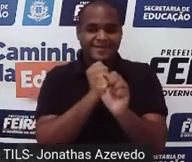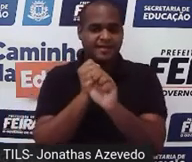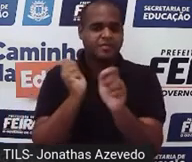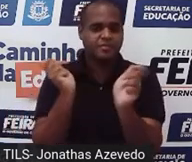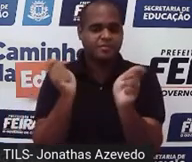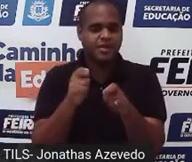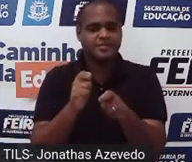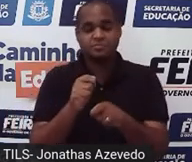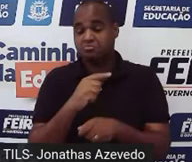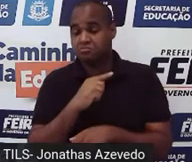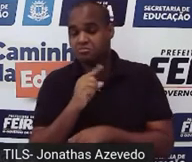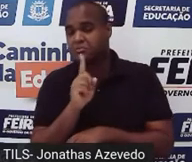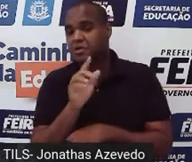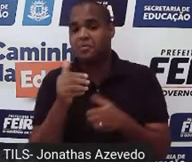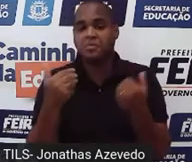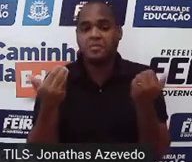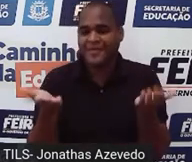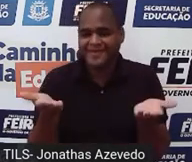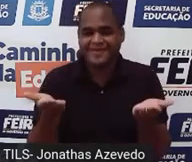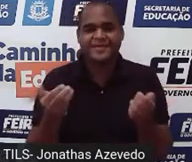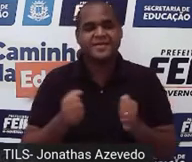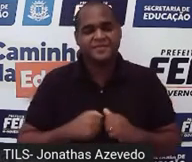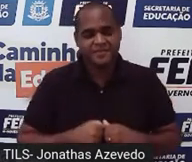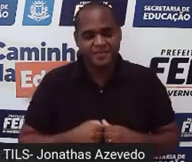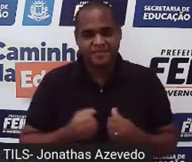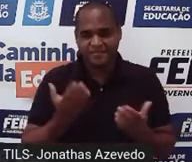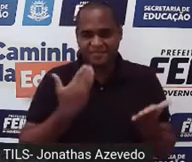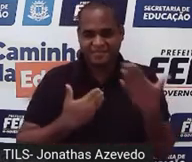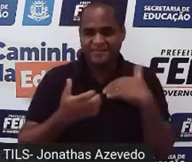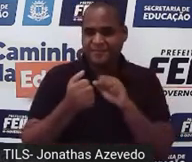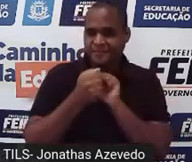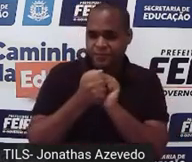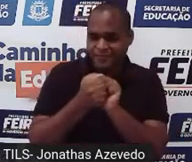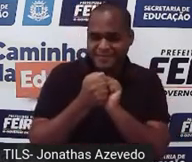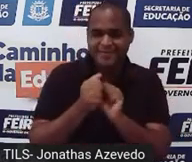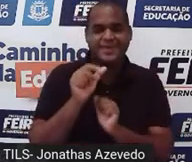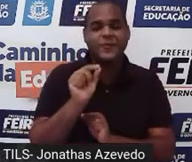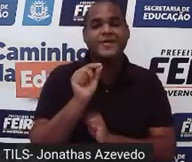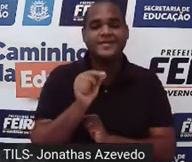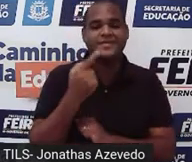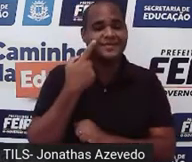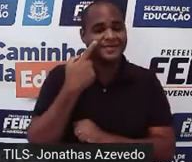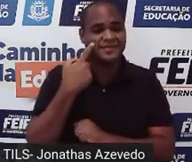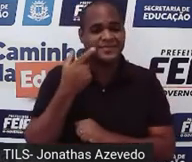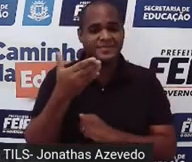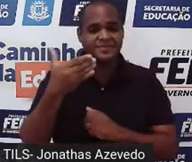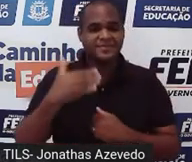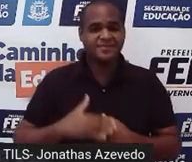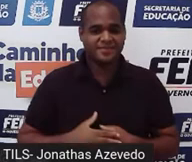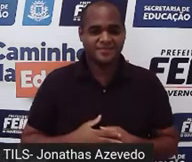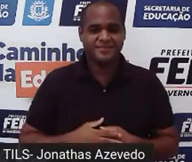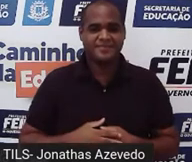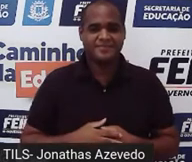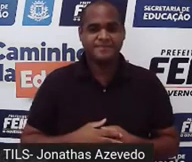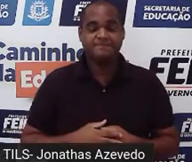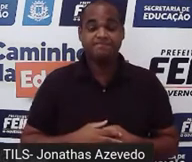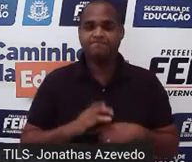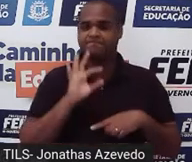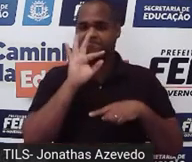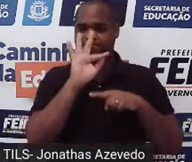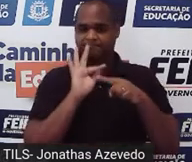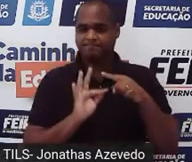necessidade. Ok? Então, vamos lá. Vamos juntos. Olha só. A fração que